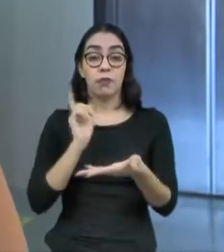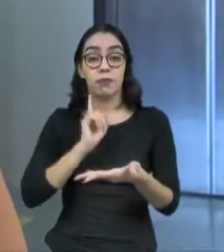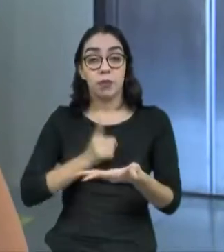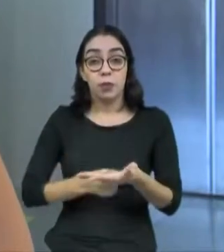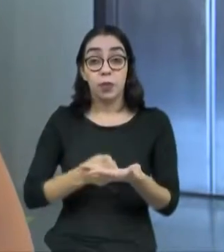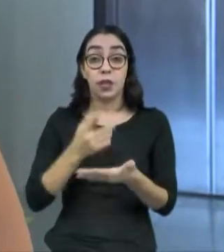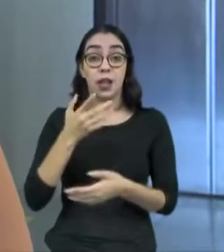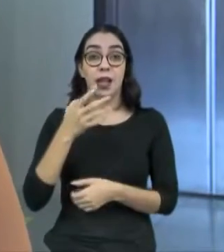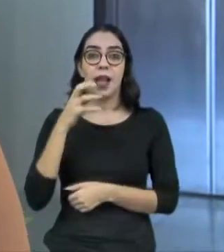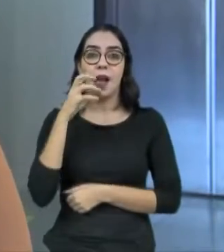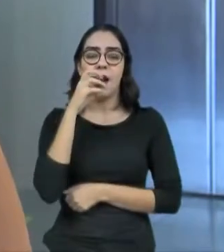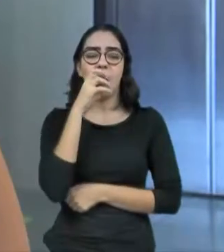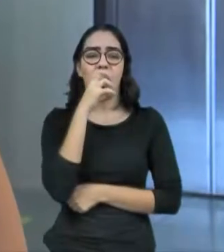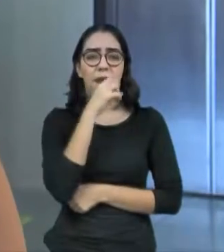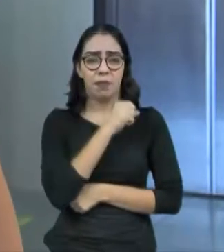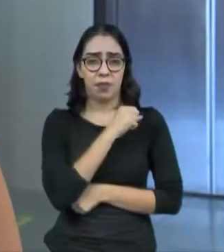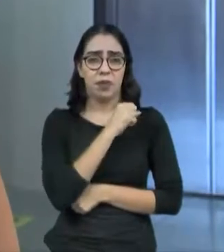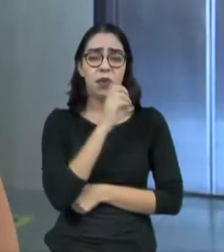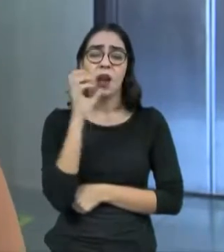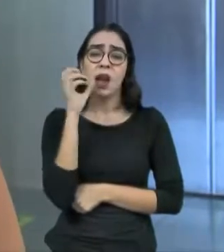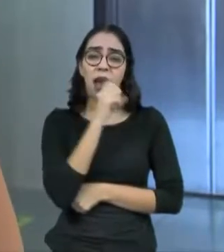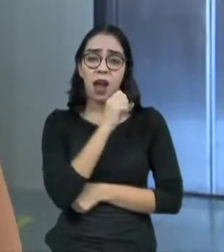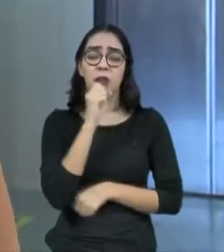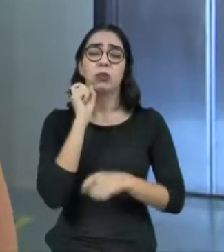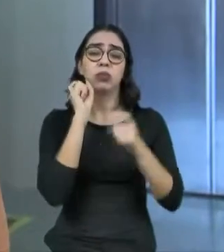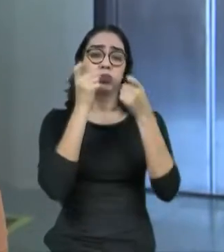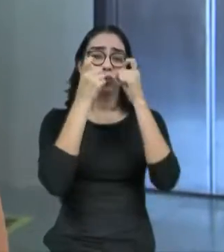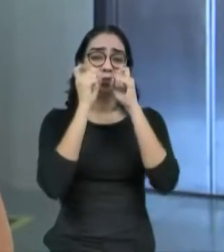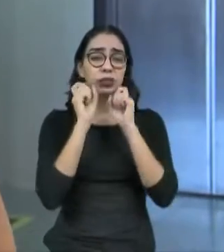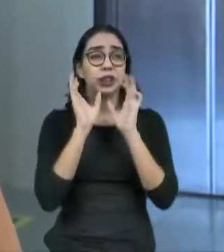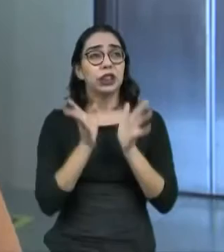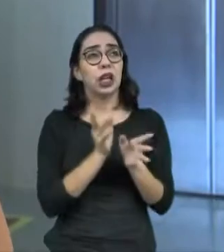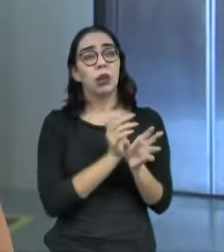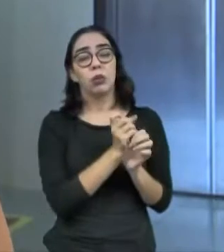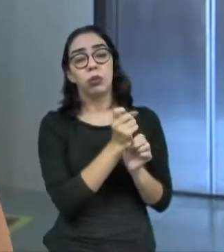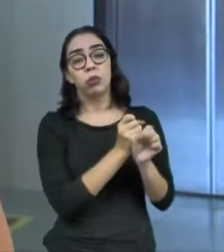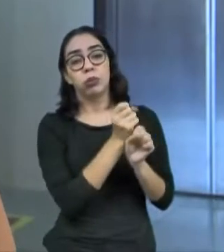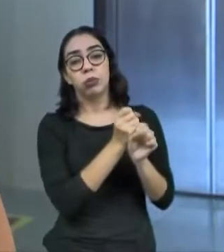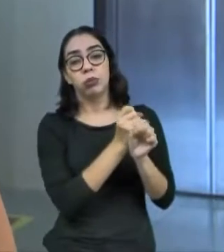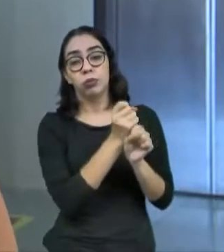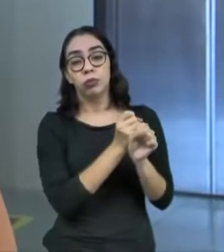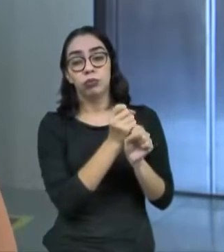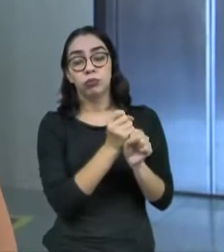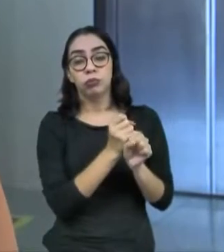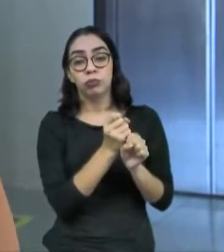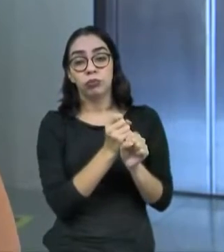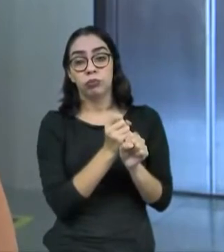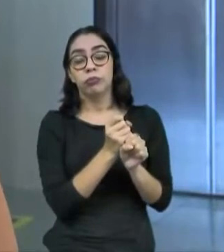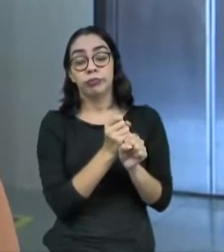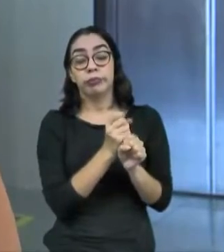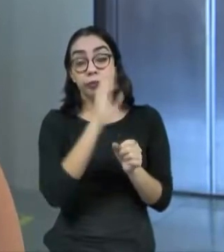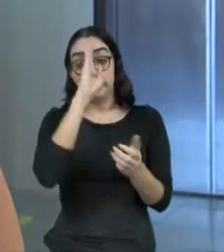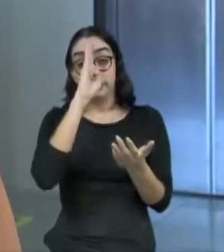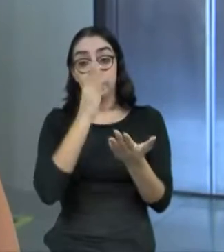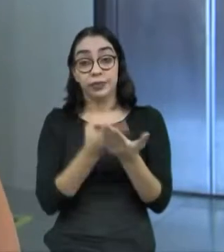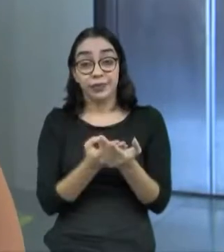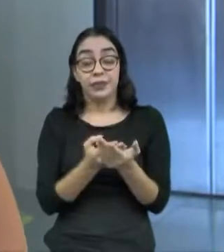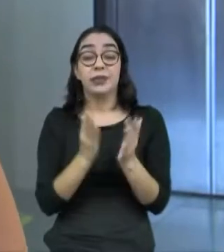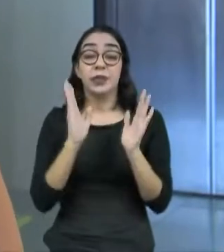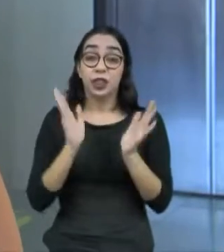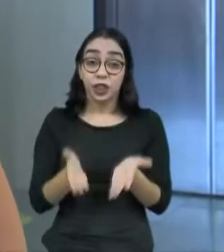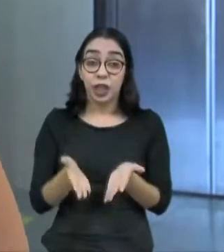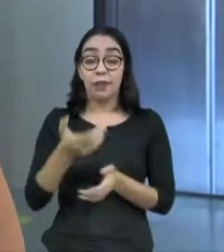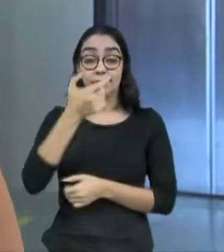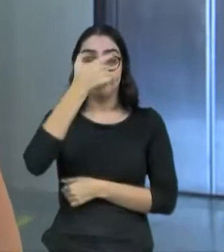celere. A gente já tem essa discussão se alongando há bastante tempo e eu acho que já está caminhando para o amadurecimento